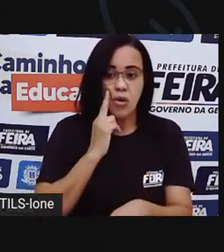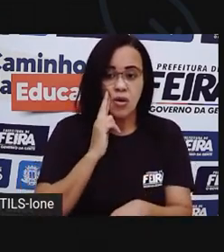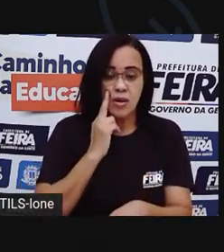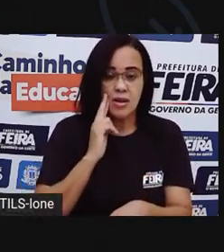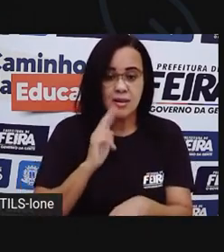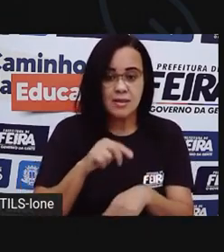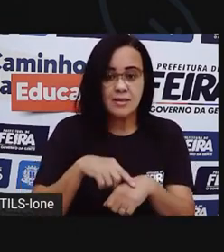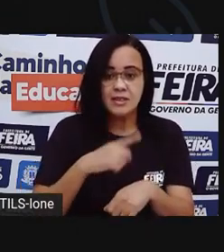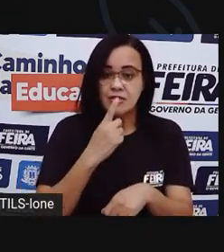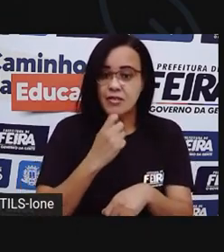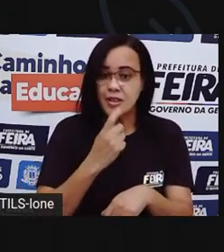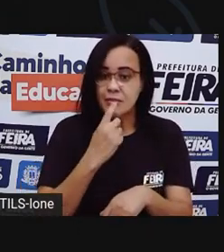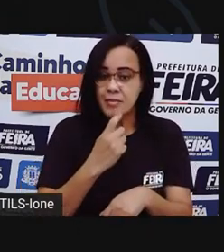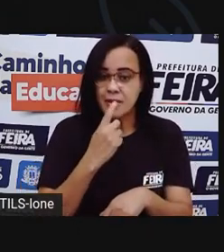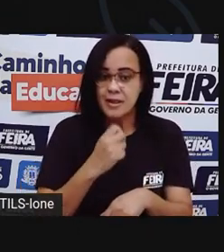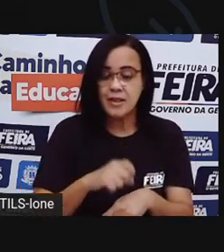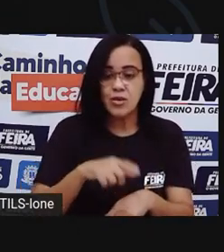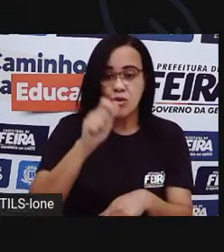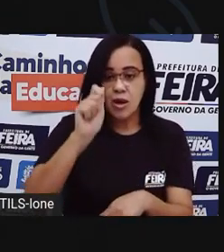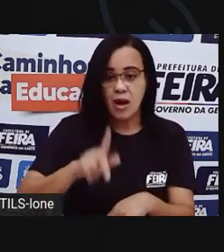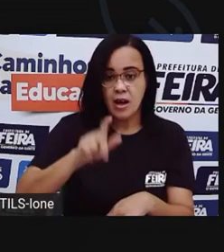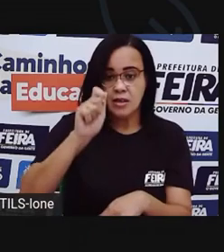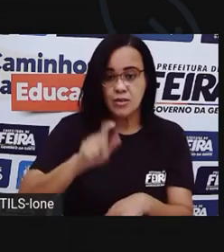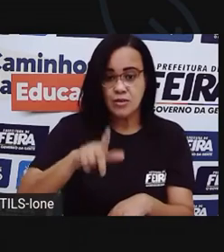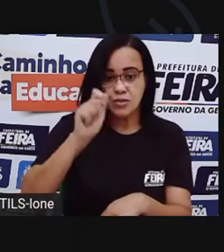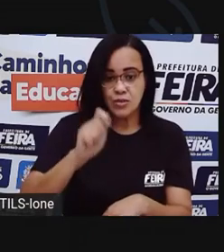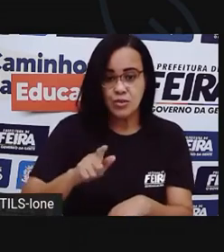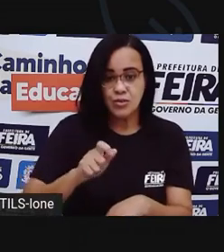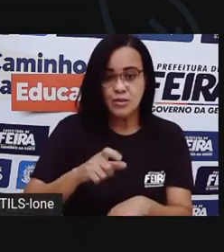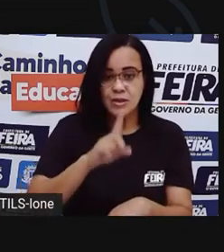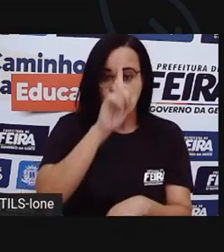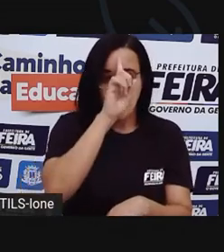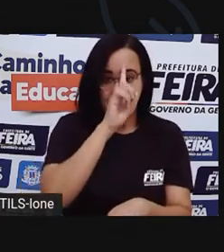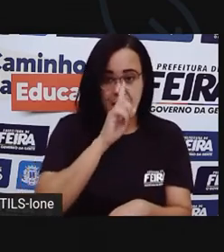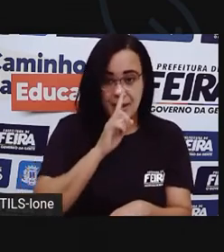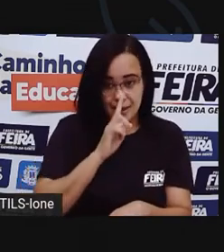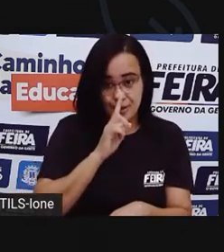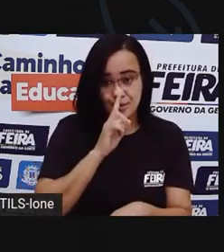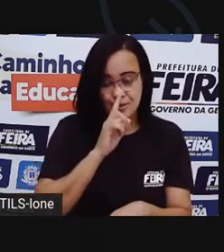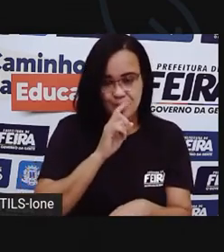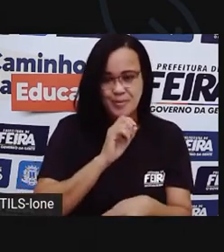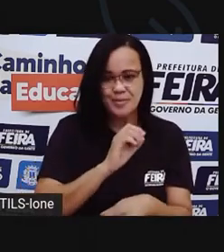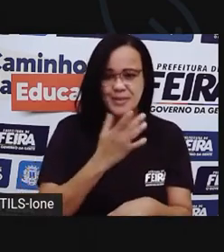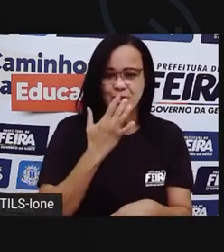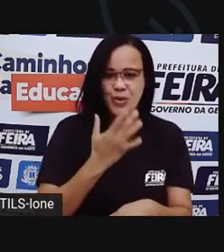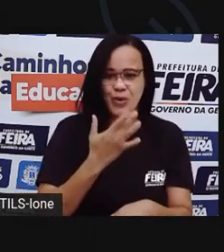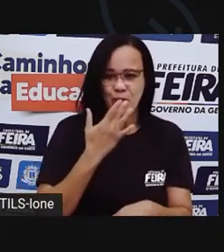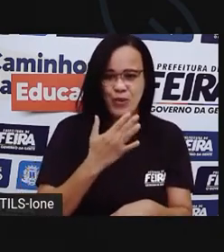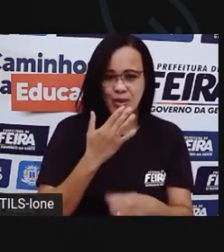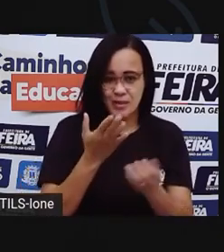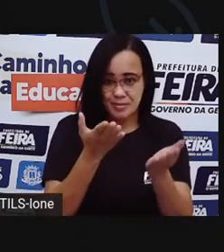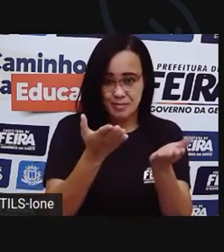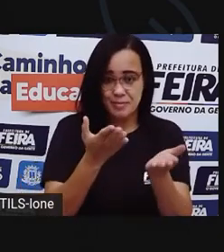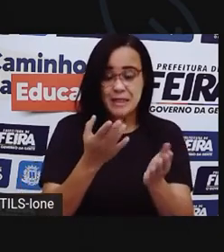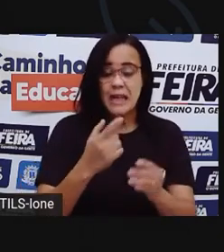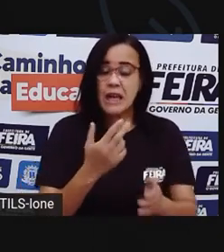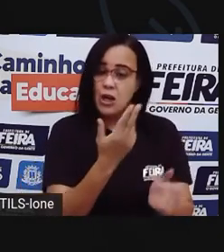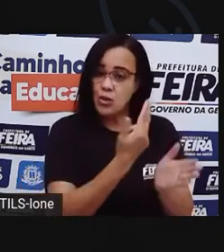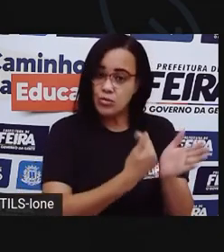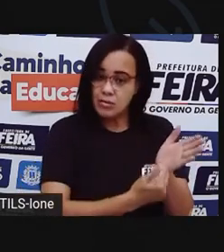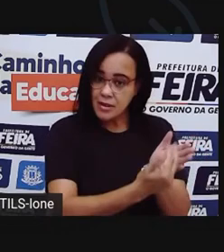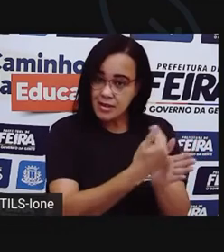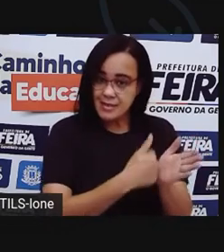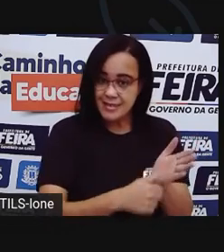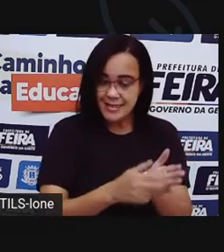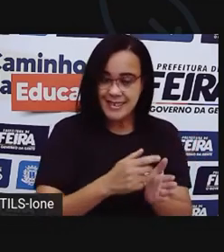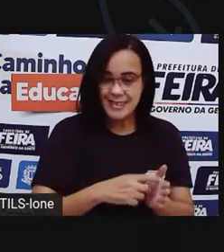Rosa, vermelho, azul e o amarelo. Tá joia? Então, aqui está o desenho. Então, como a pró falou com vocês, ó.